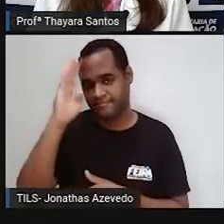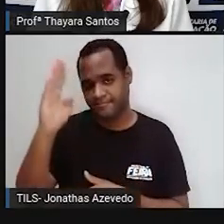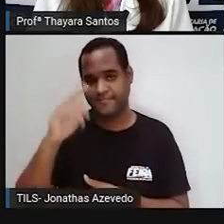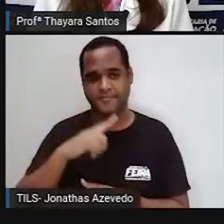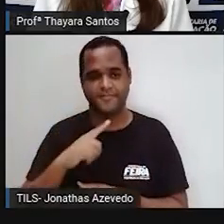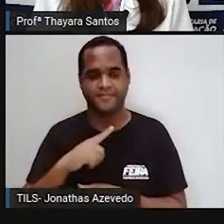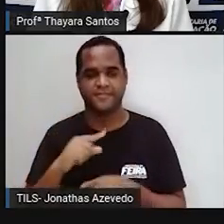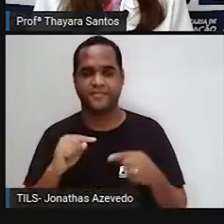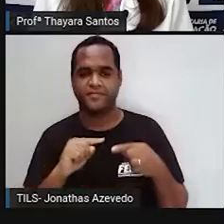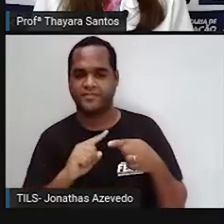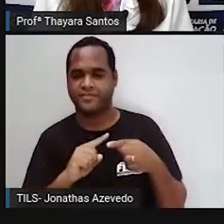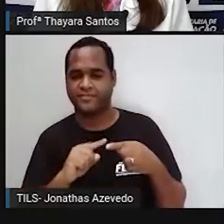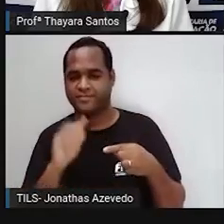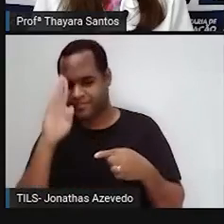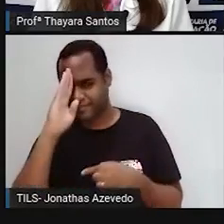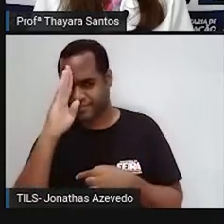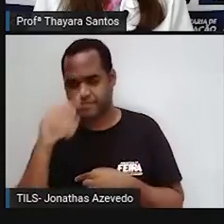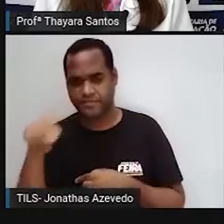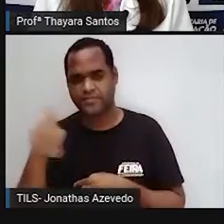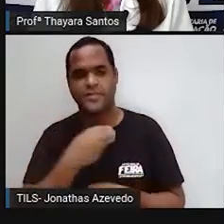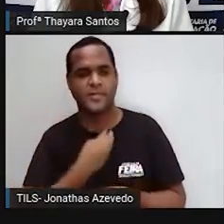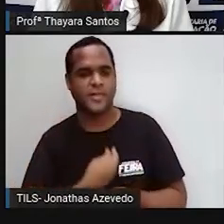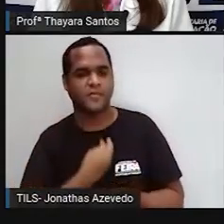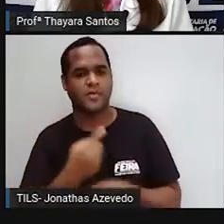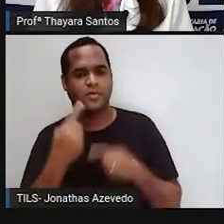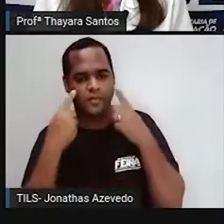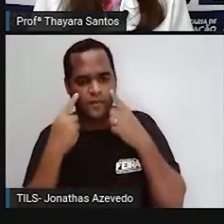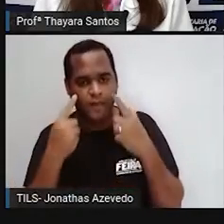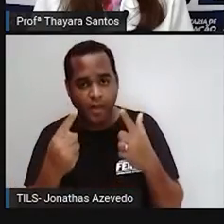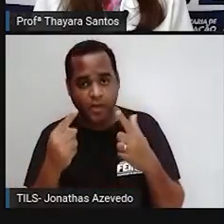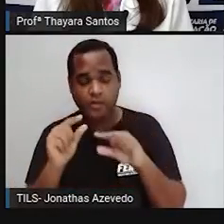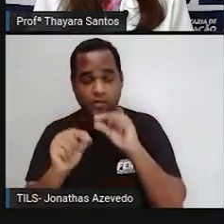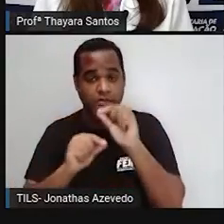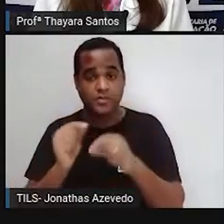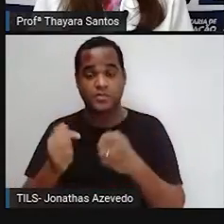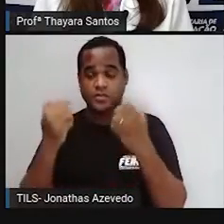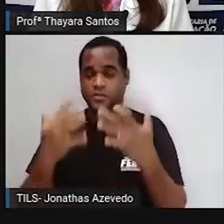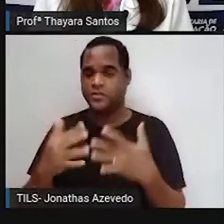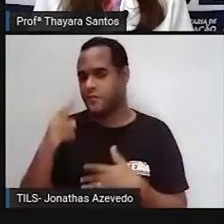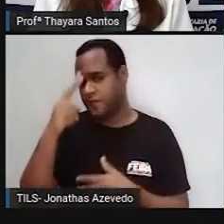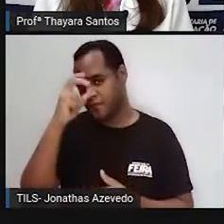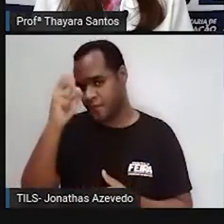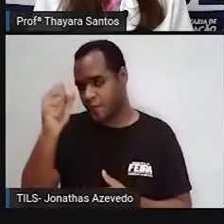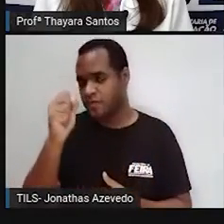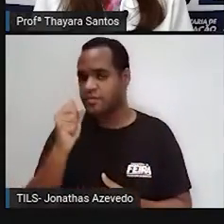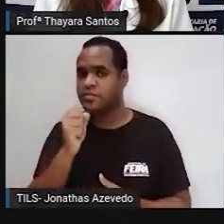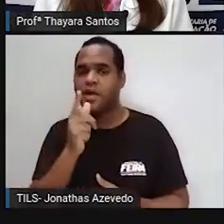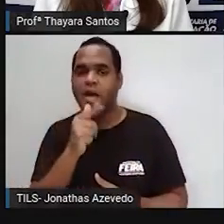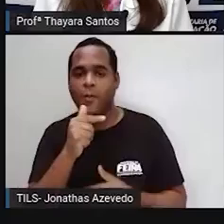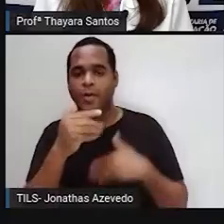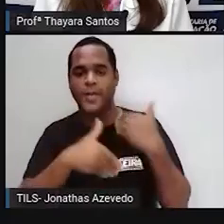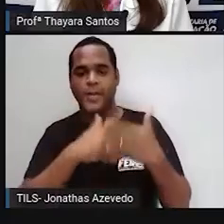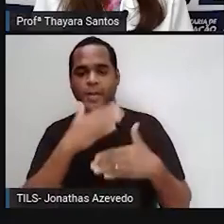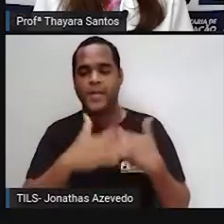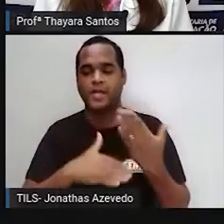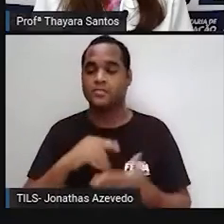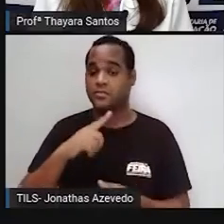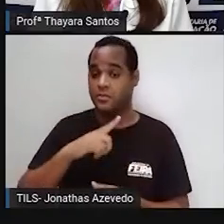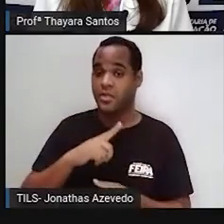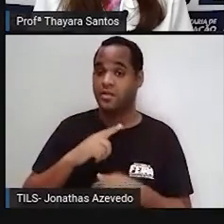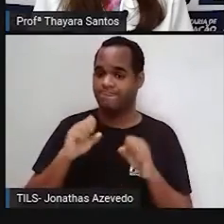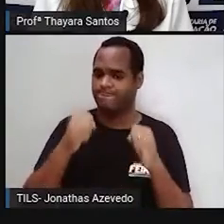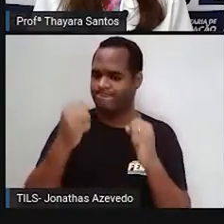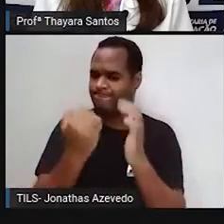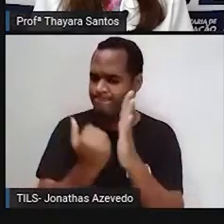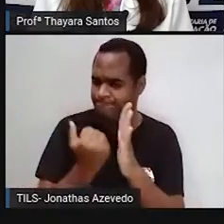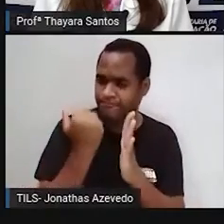ressacas, a gente tem visto já que nas ressacas muito fortes a água acaba avançando mais do que antes. E